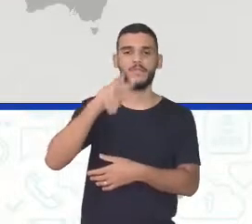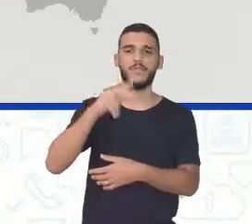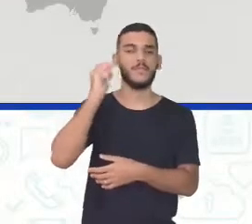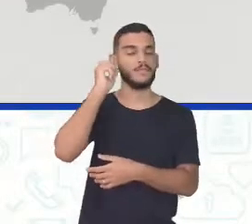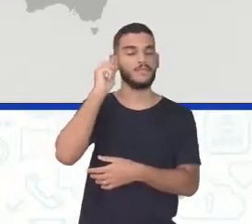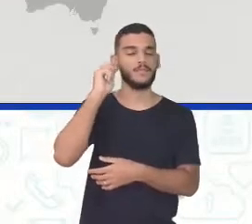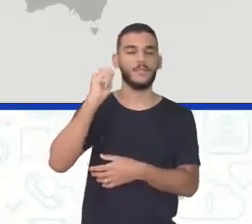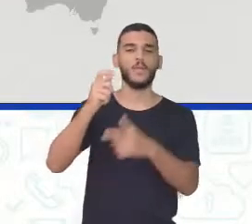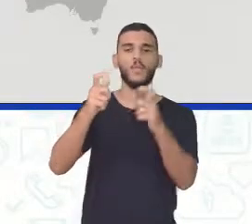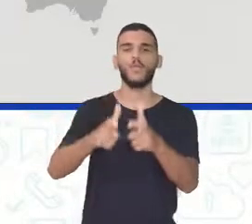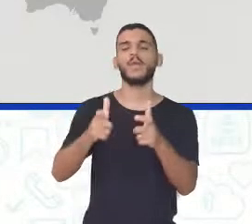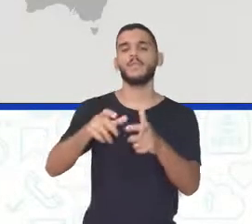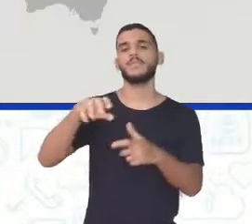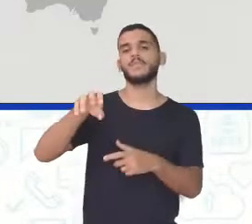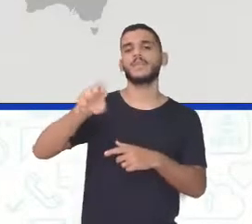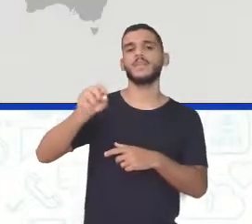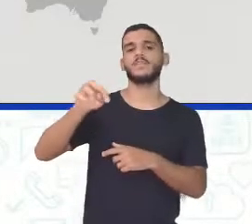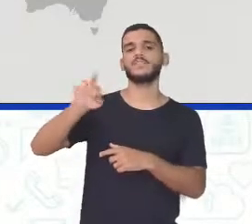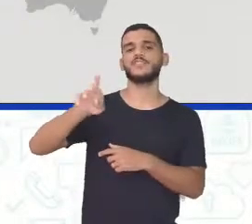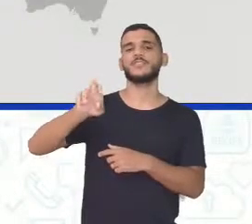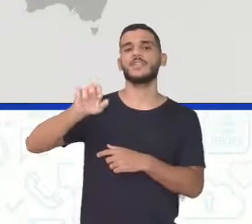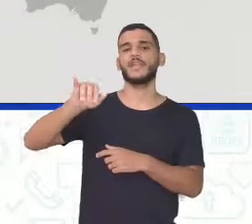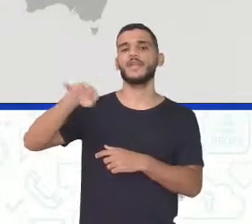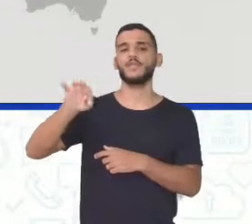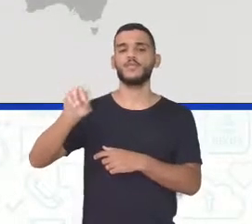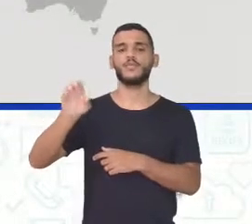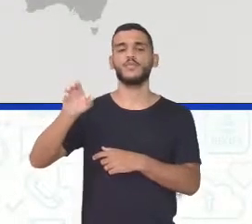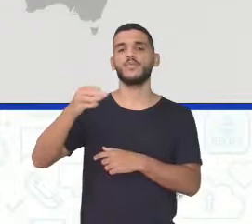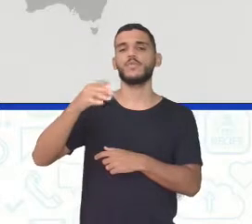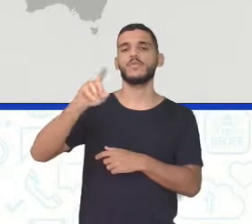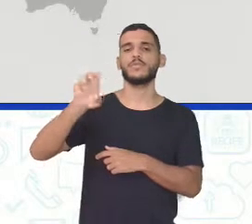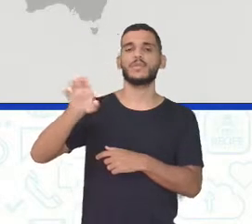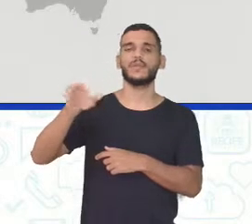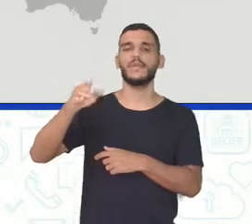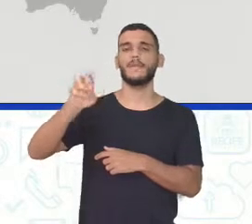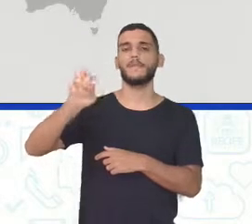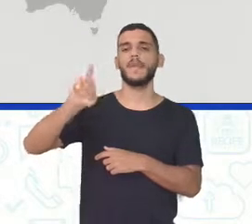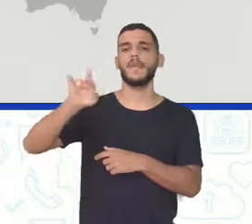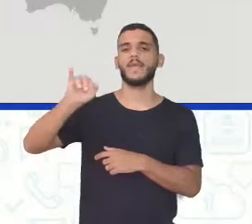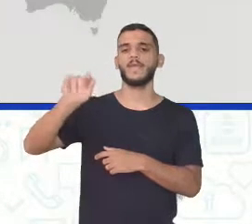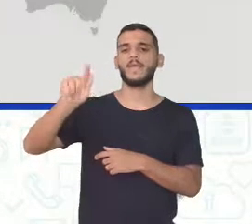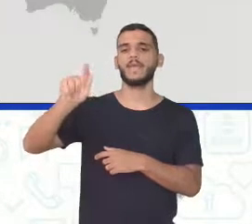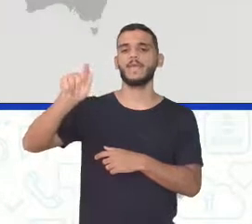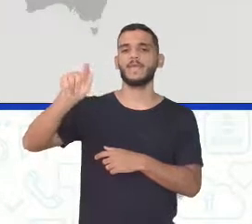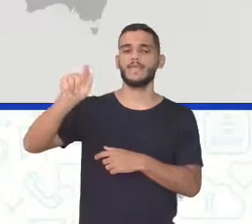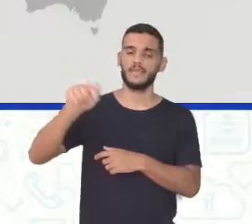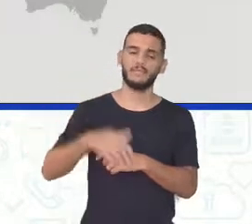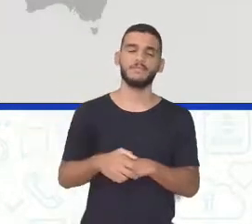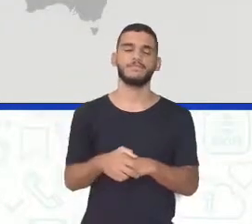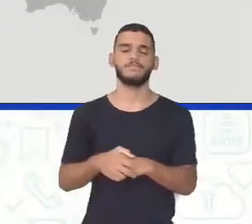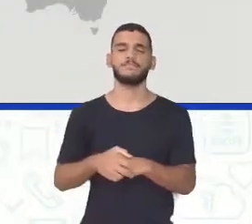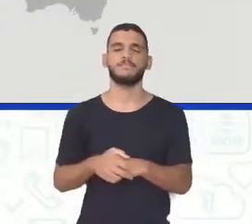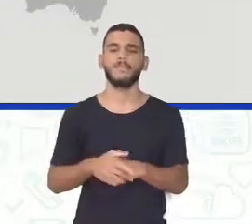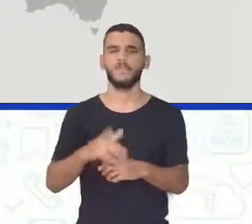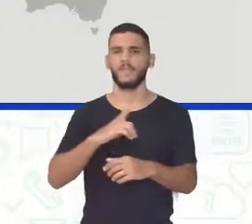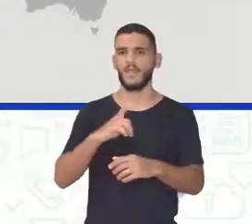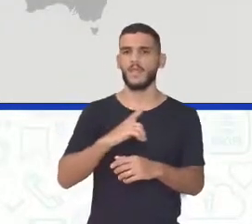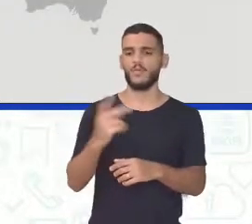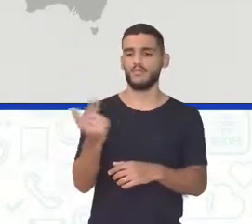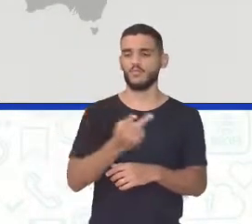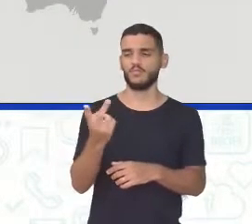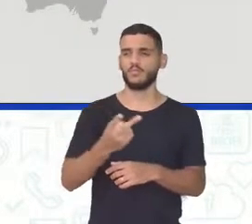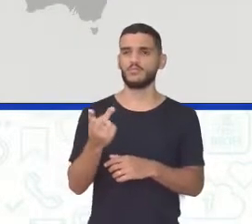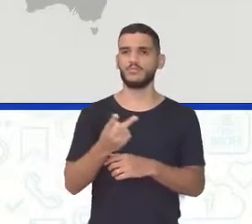O Estreito de Bering Ele liga O Alasca O Mar de Bering Ligando aí As duas